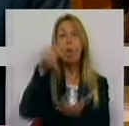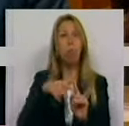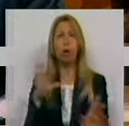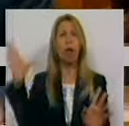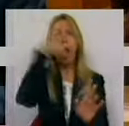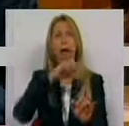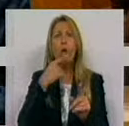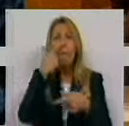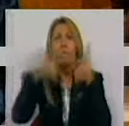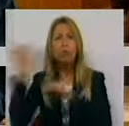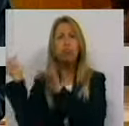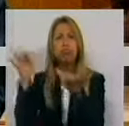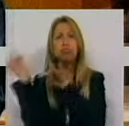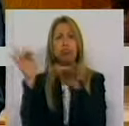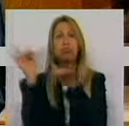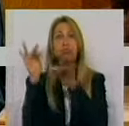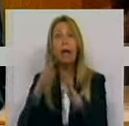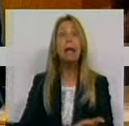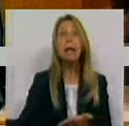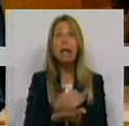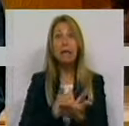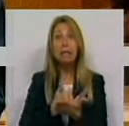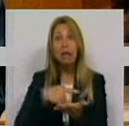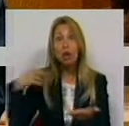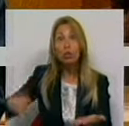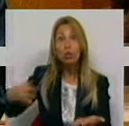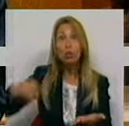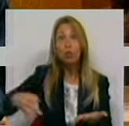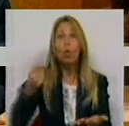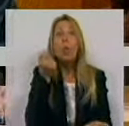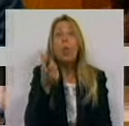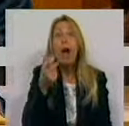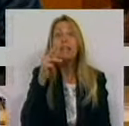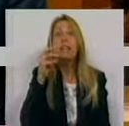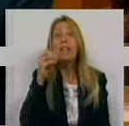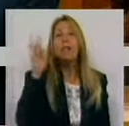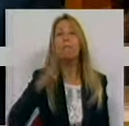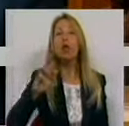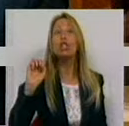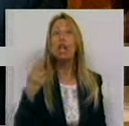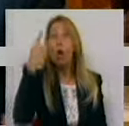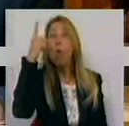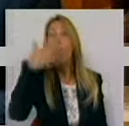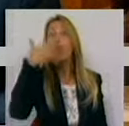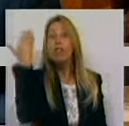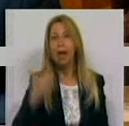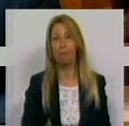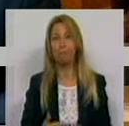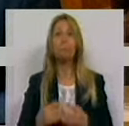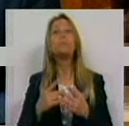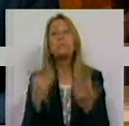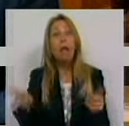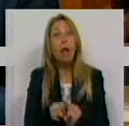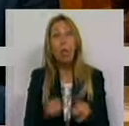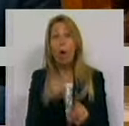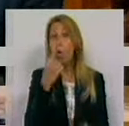As receitas turísticas diárias são de quase 30 milhões de euros. Equivale, senhoras e senhores deputados, a mais de um milhão